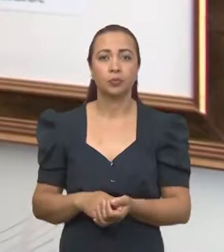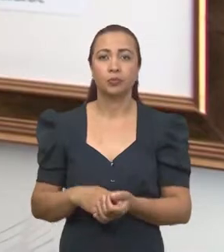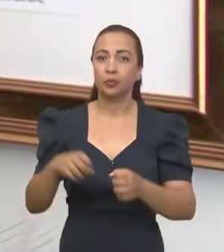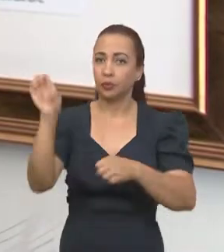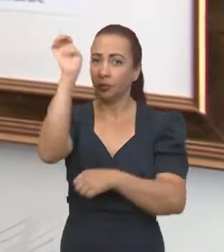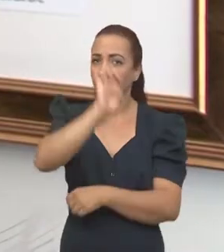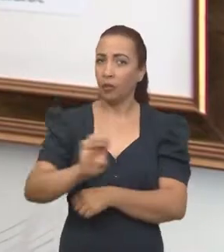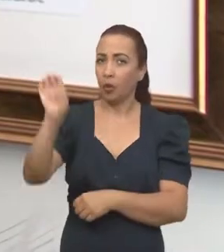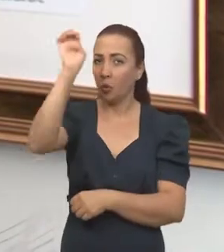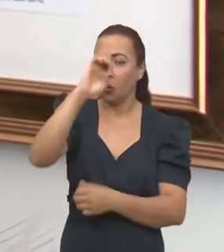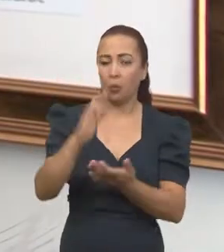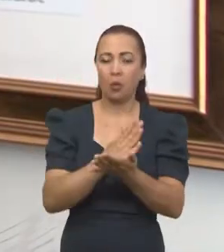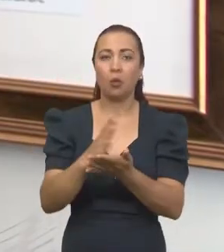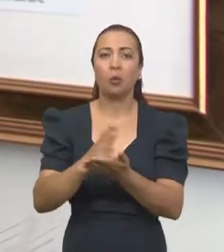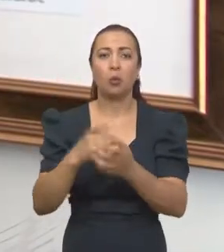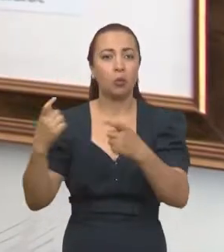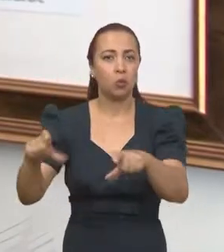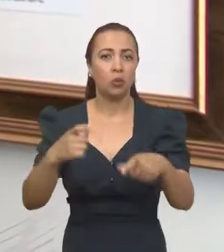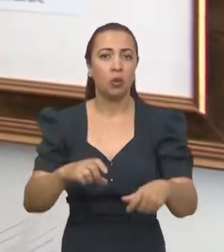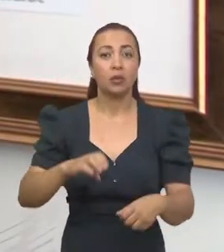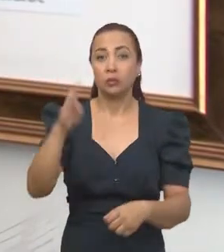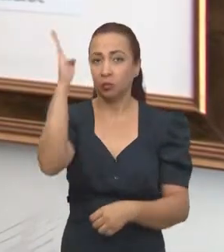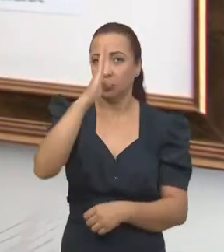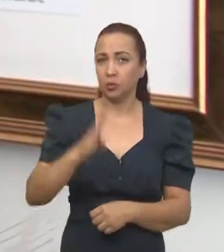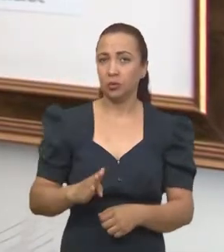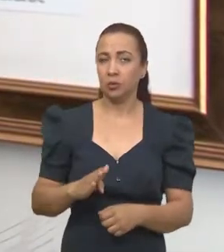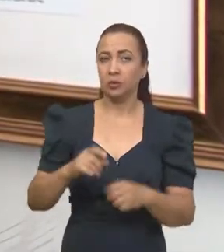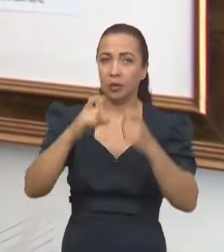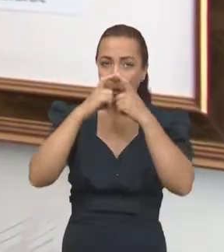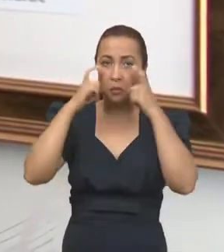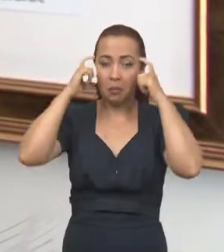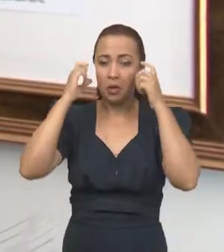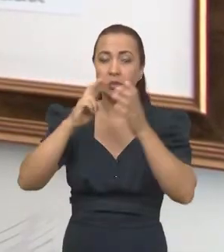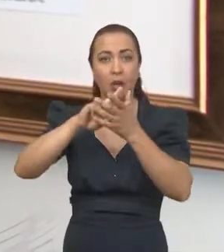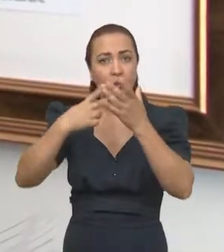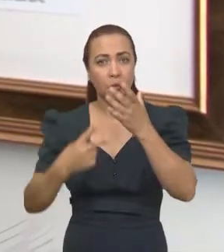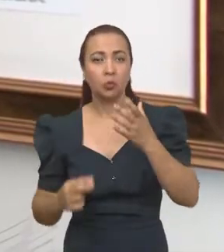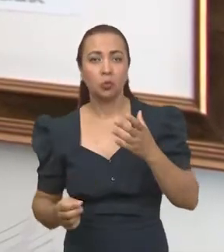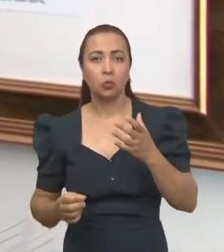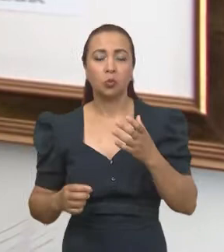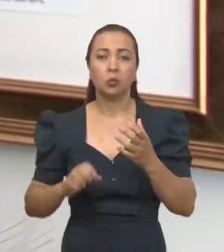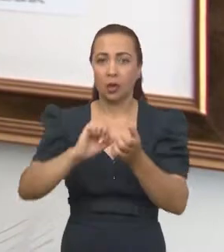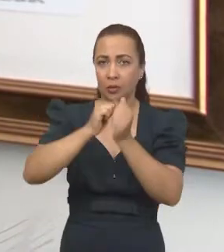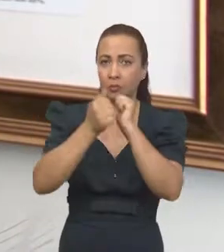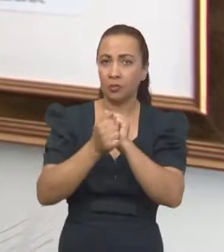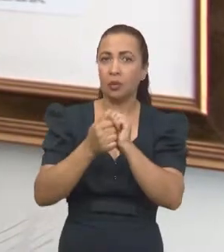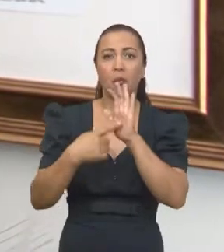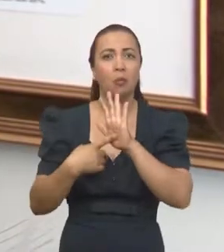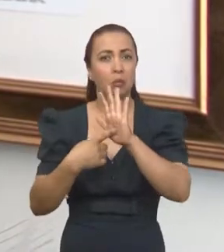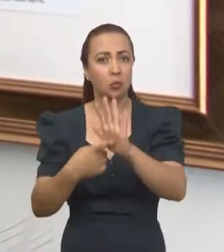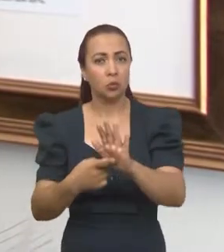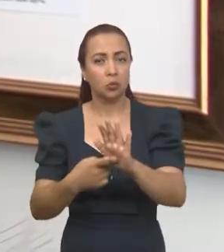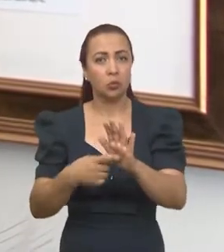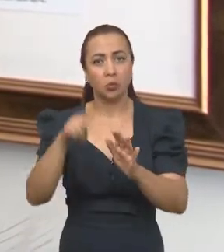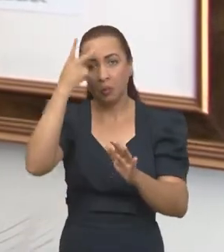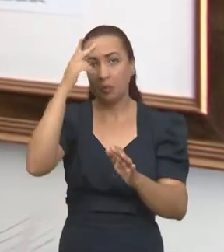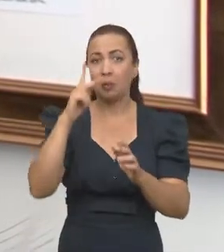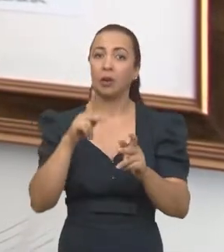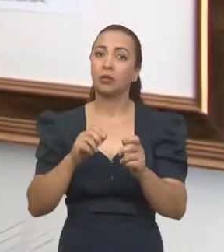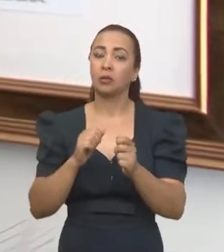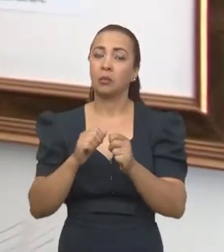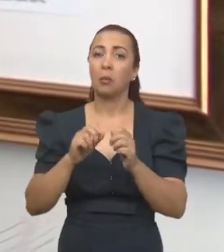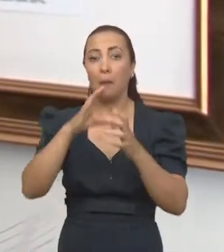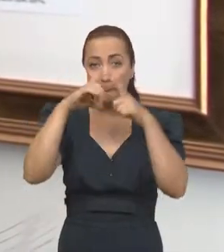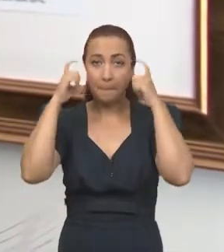como em alguns locais do Brasil, essa máscara de mergulho adaptada, ela mostrou-se, adaptada para uma